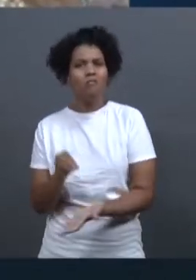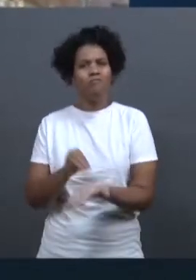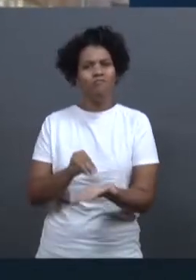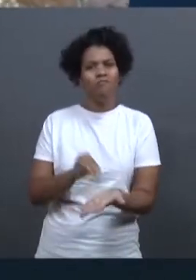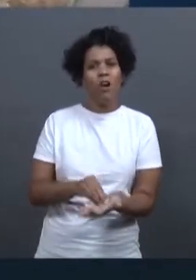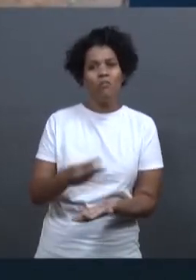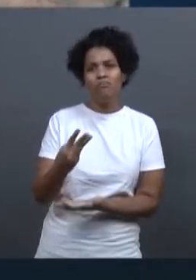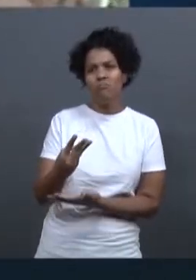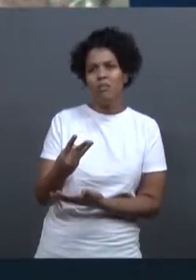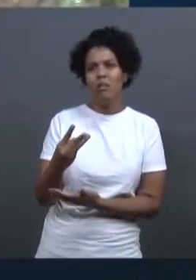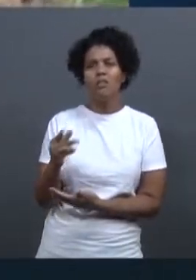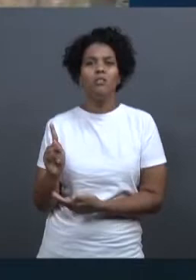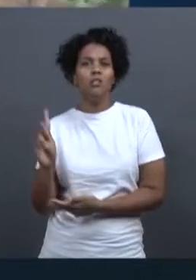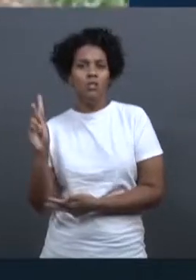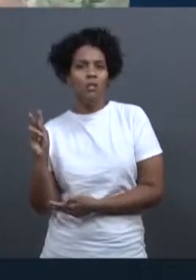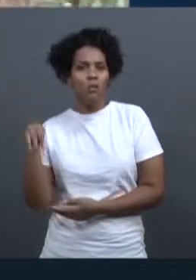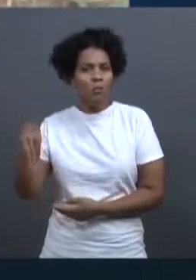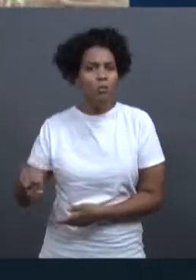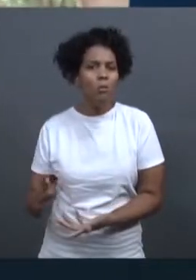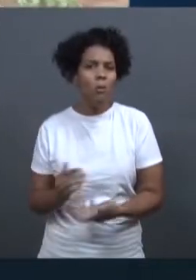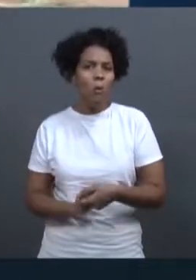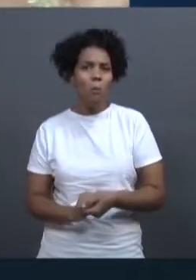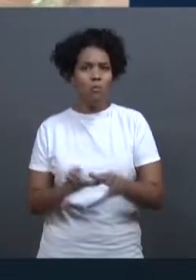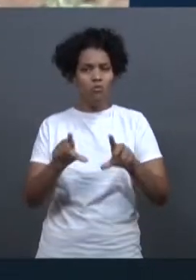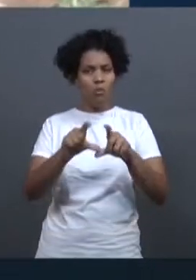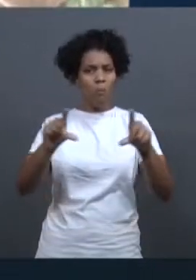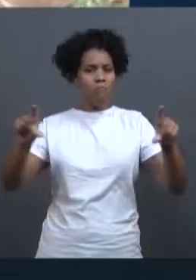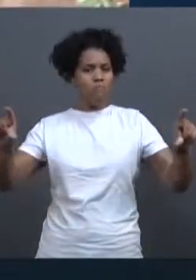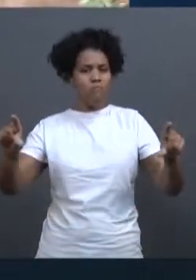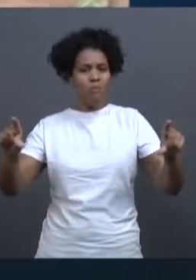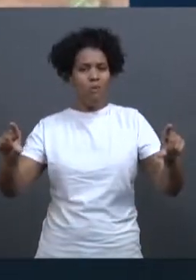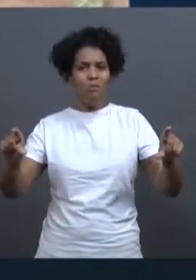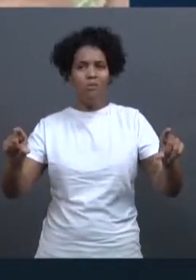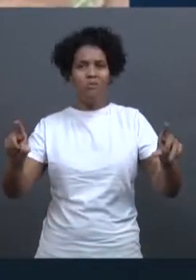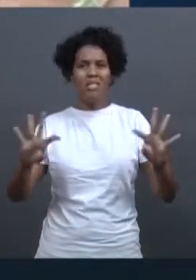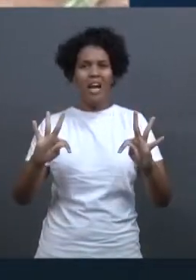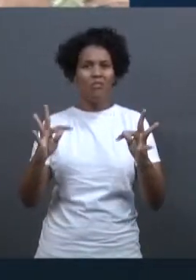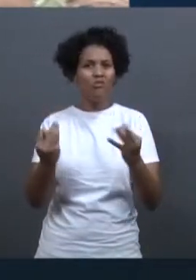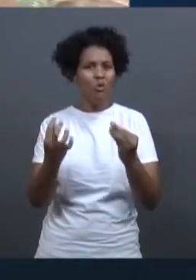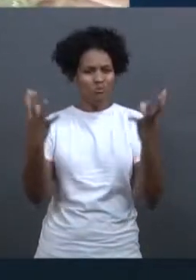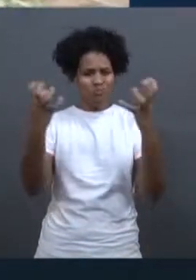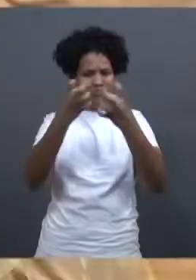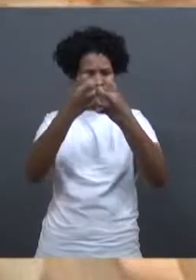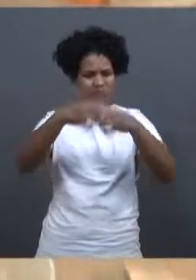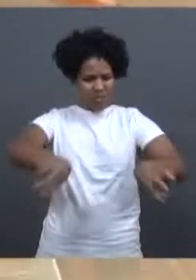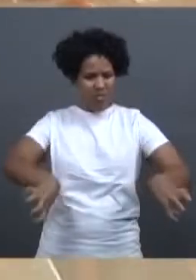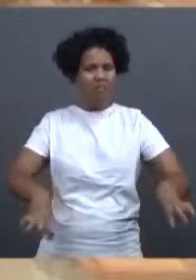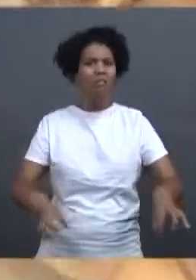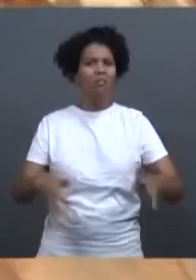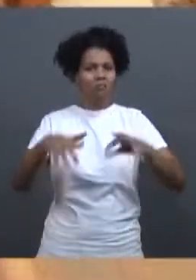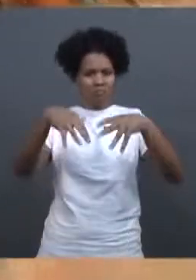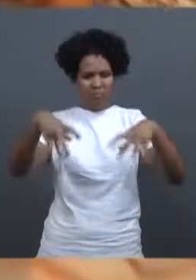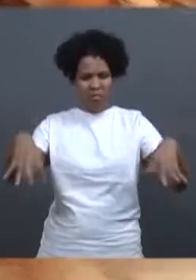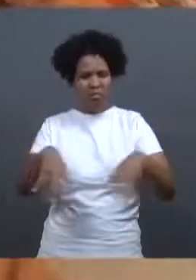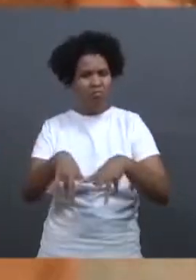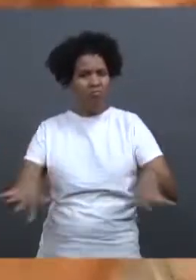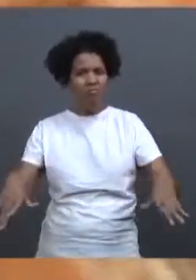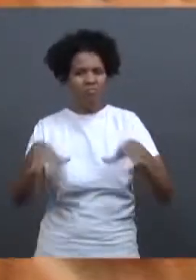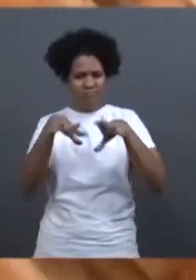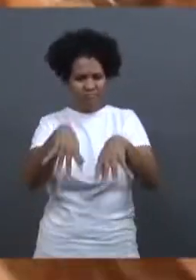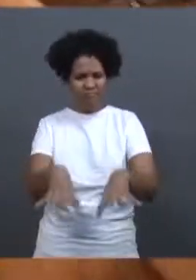Rodrigues. A ponte que dá acesso ao local ficou completamente destruída por lama. O cenário aqui é